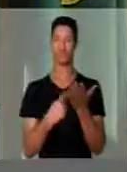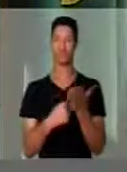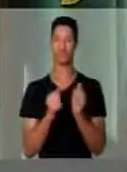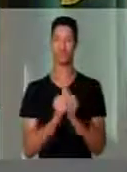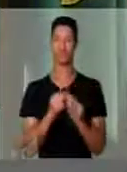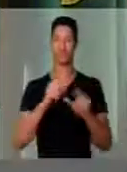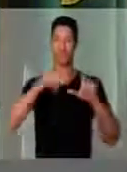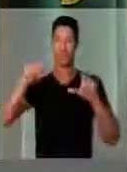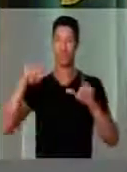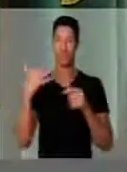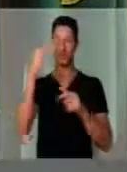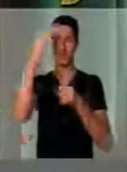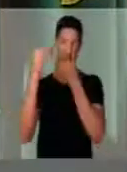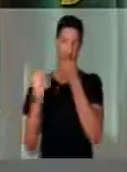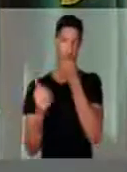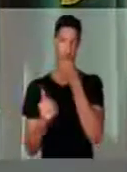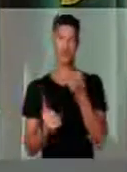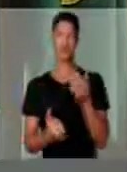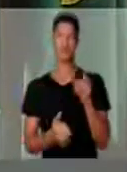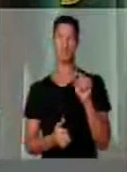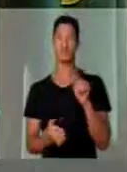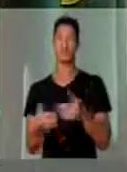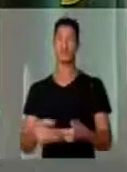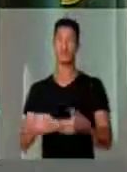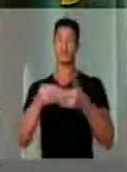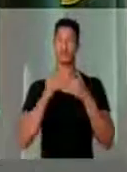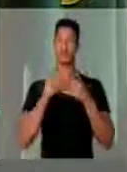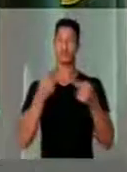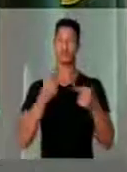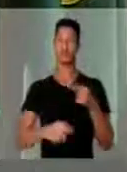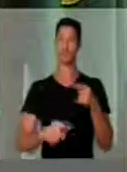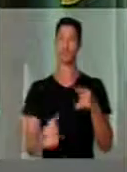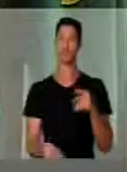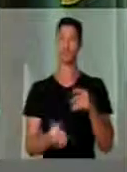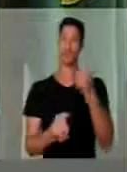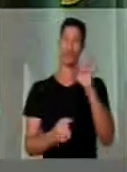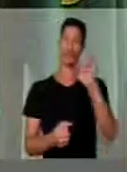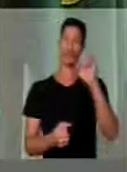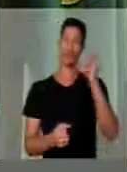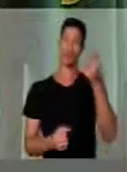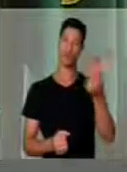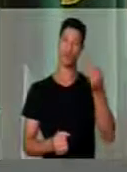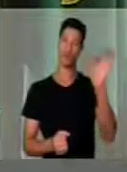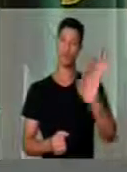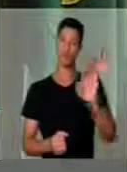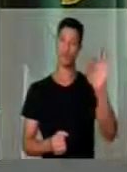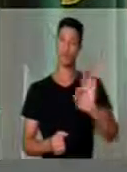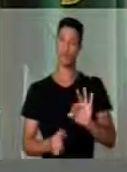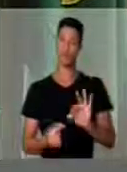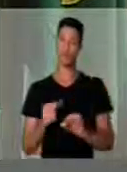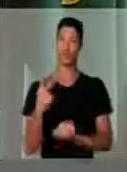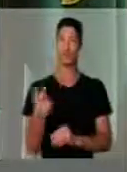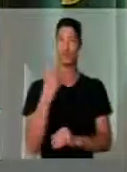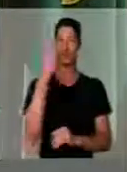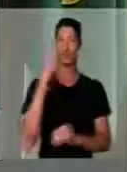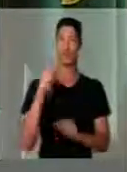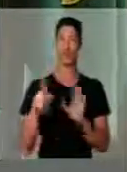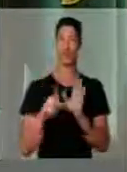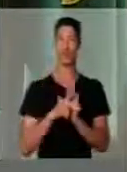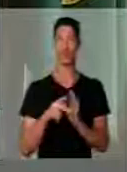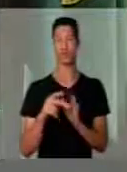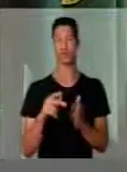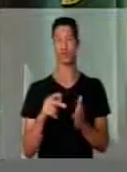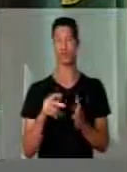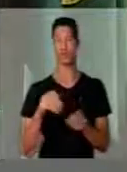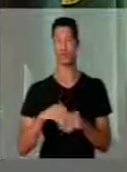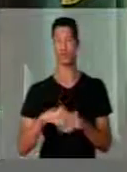com os índices inflacionários. Senhor trouxe uma distorção de 86% no valor da